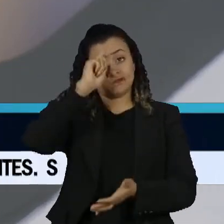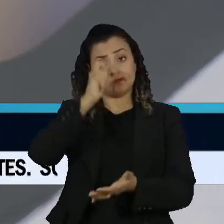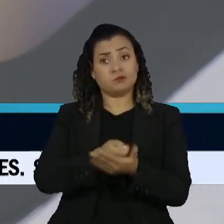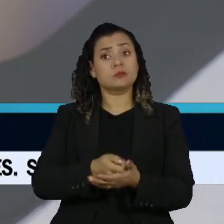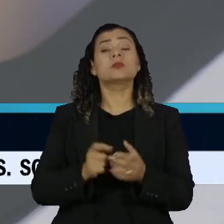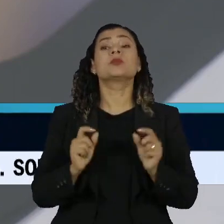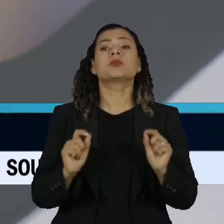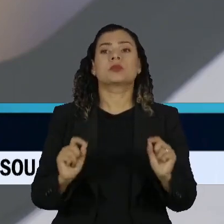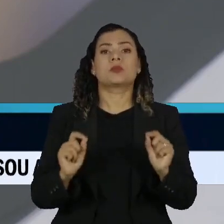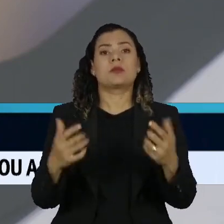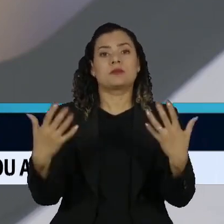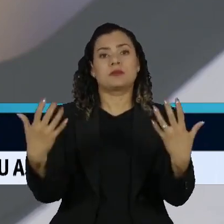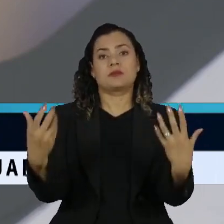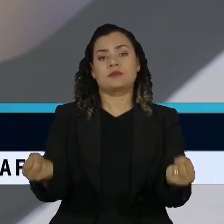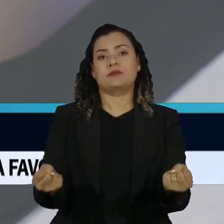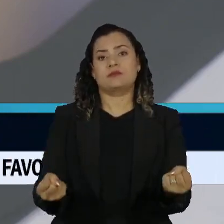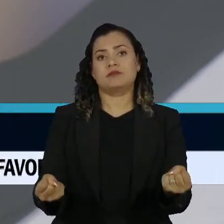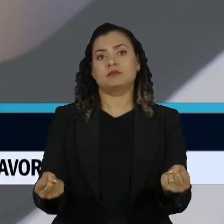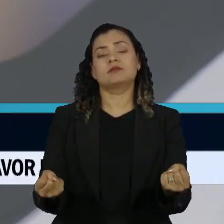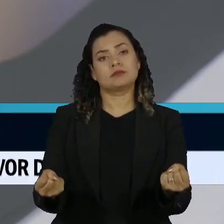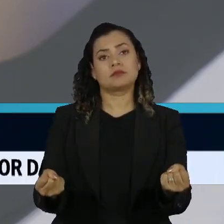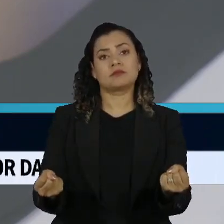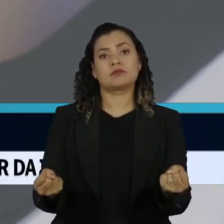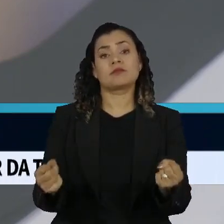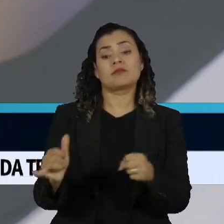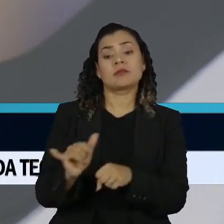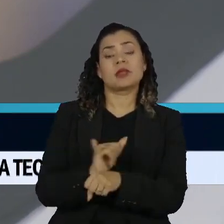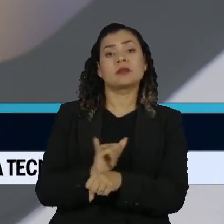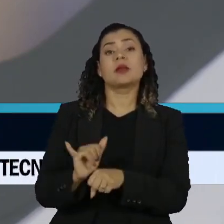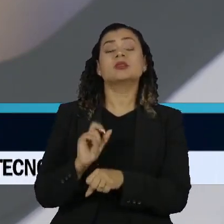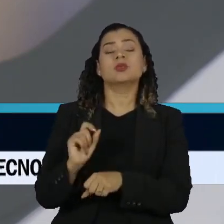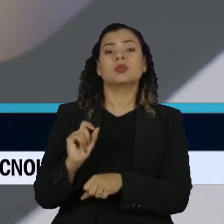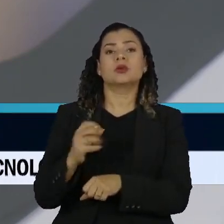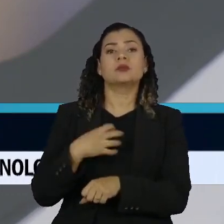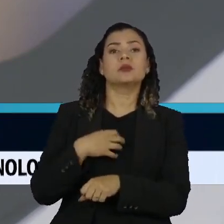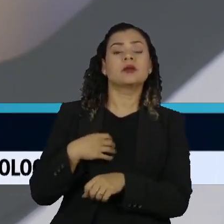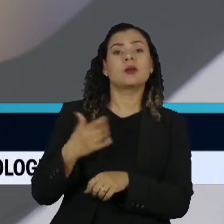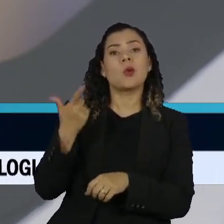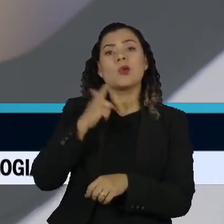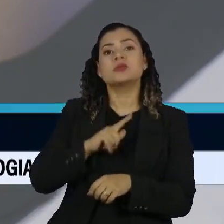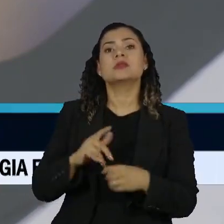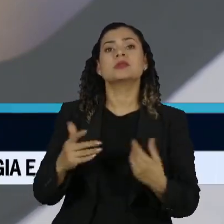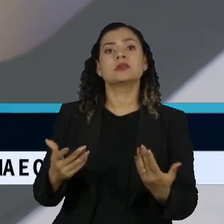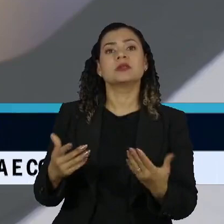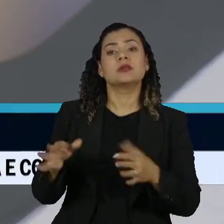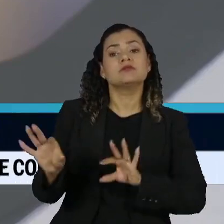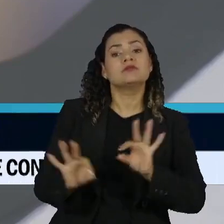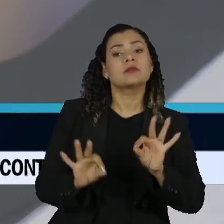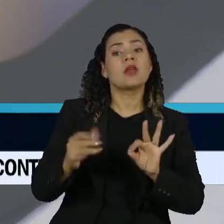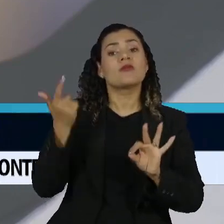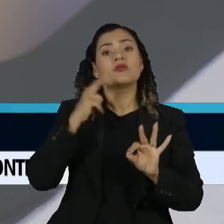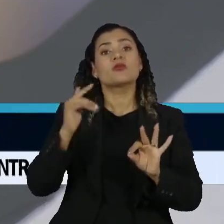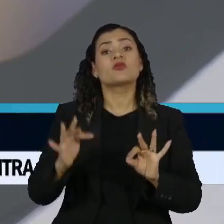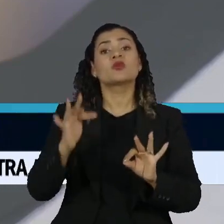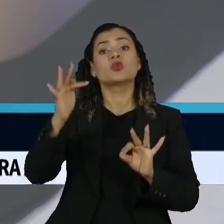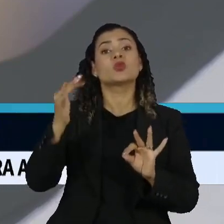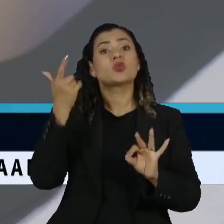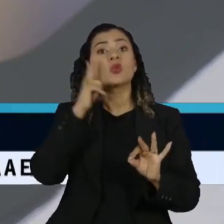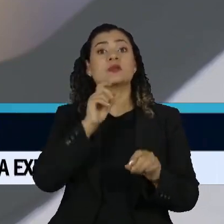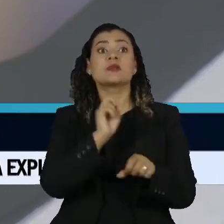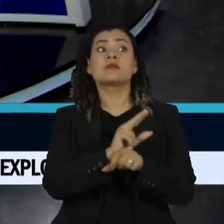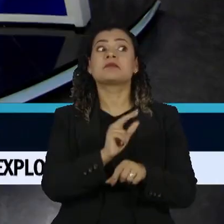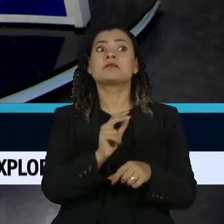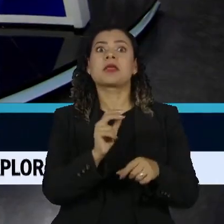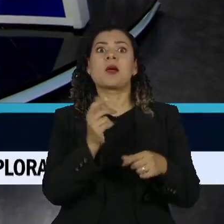aceitar fazer um recuo estratégico para ver se se reposiciona ou não, mas ficou uma fissura nessa relação.